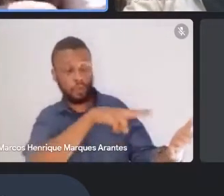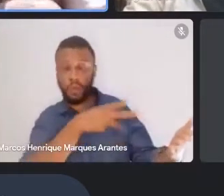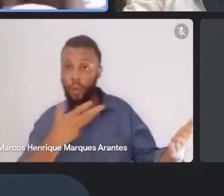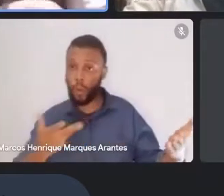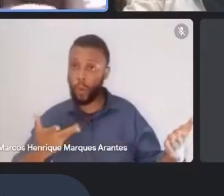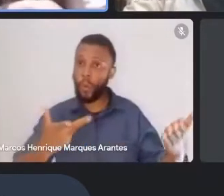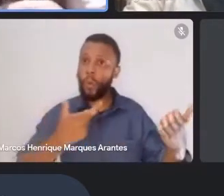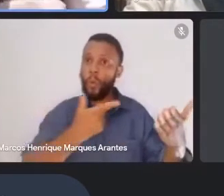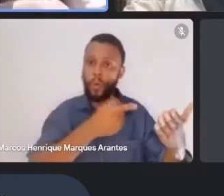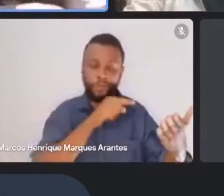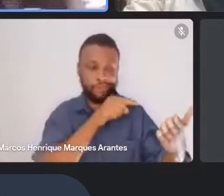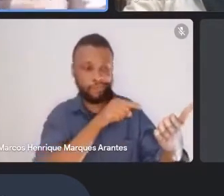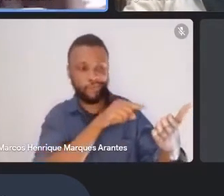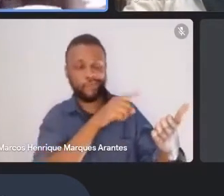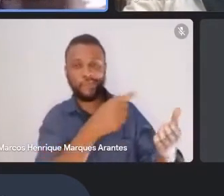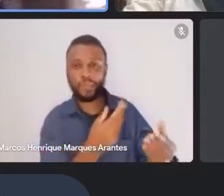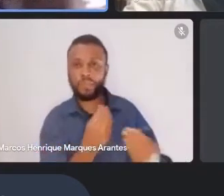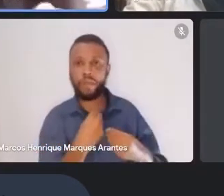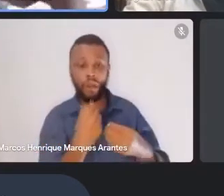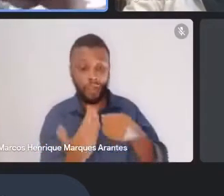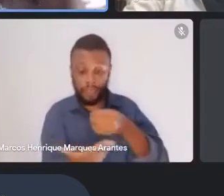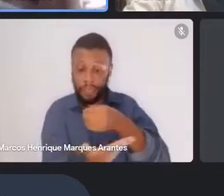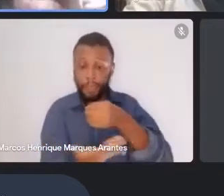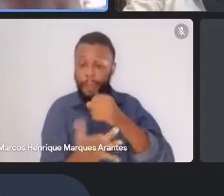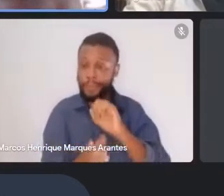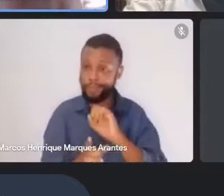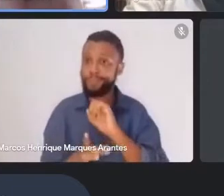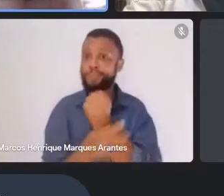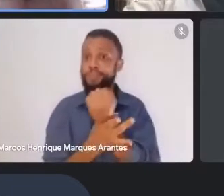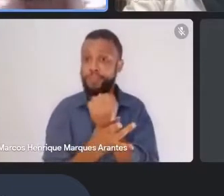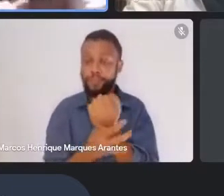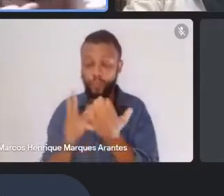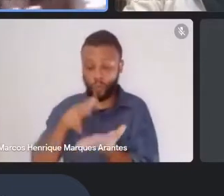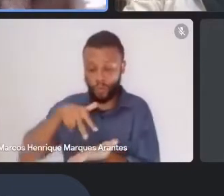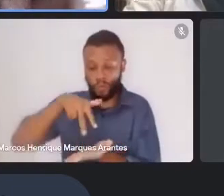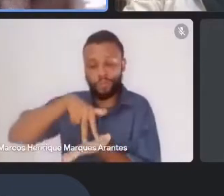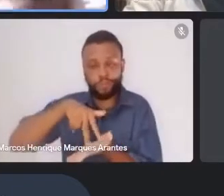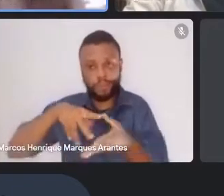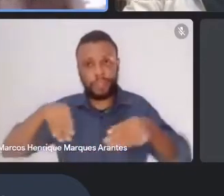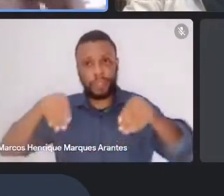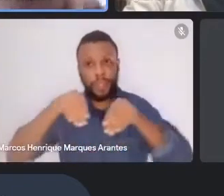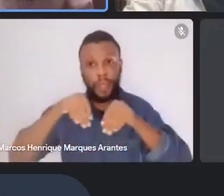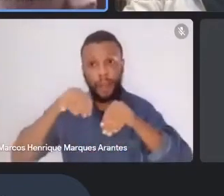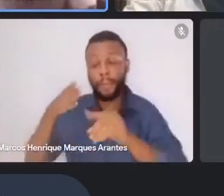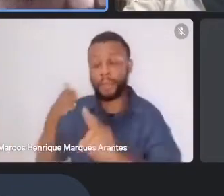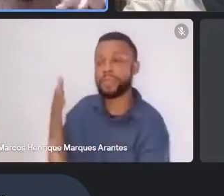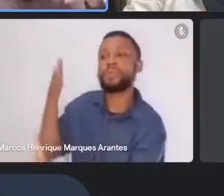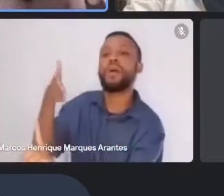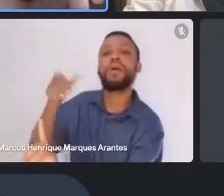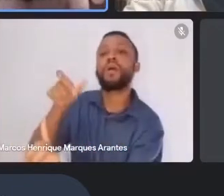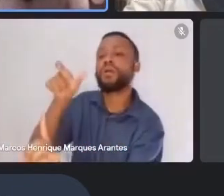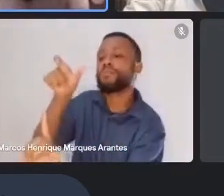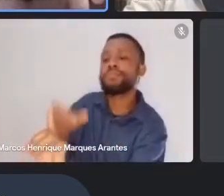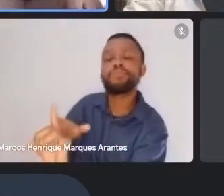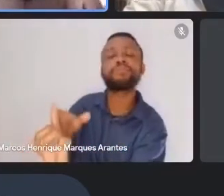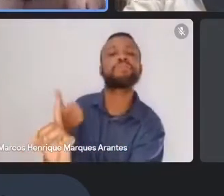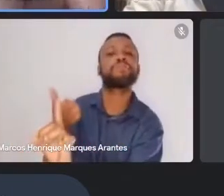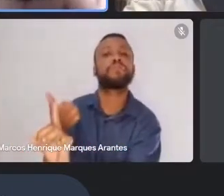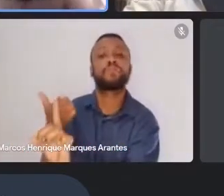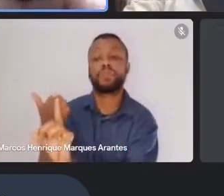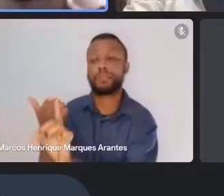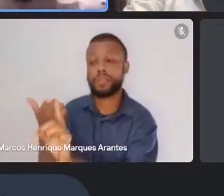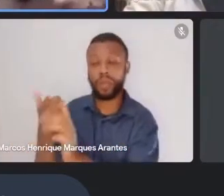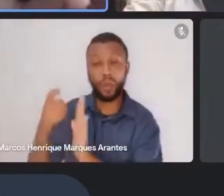que te finca o pé na terra, de fato, para ir direto às passagens, digamos assim, mais